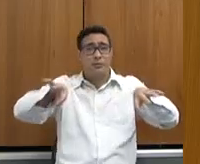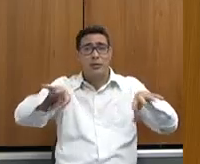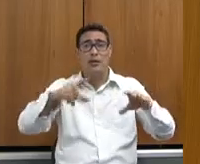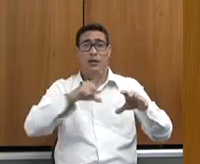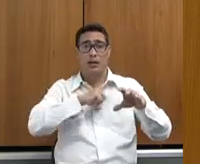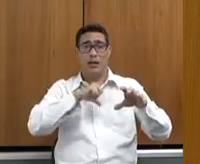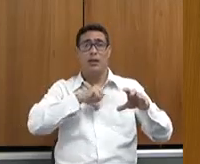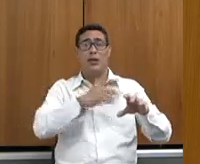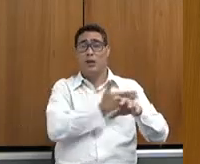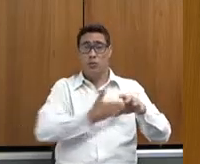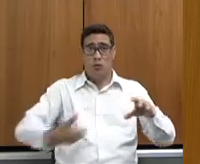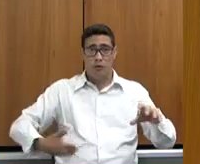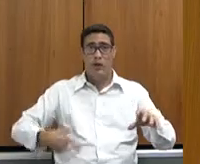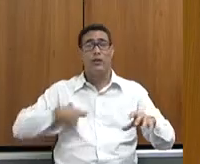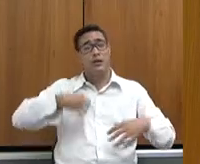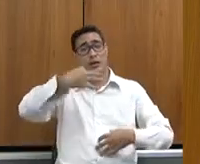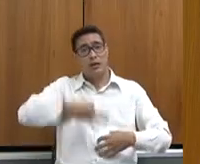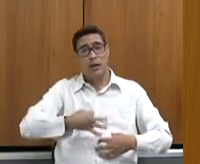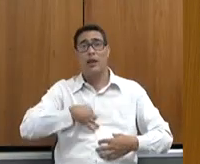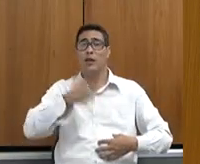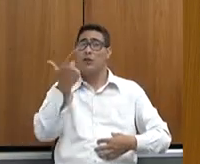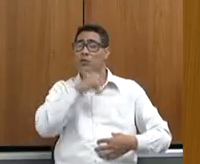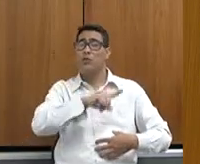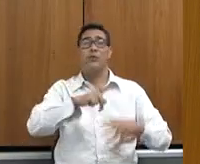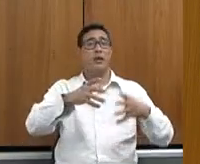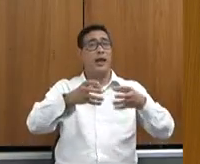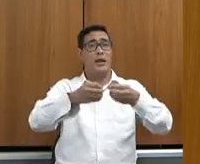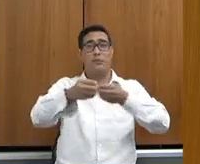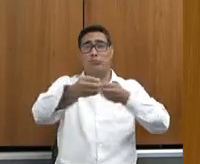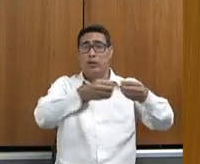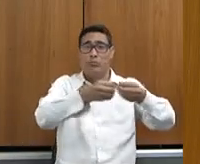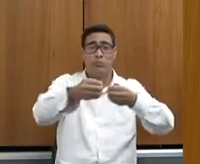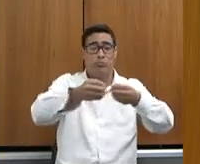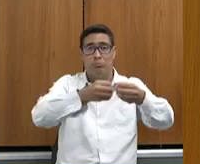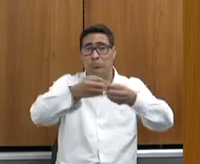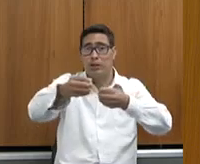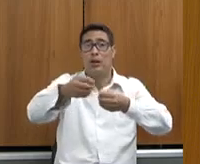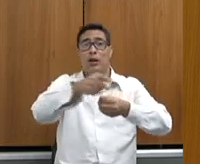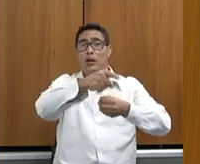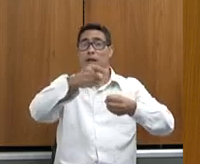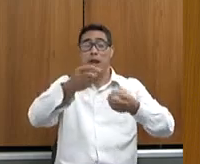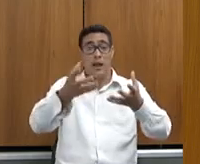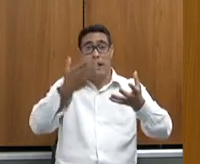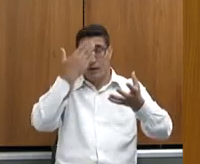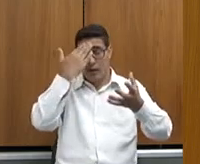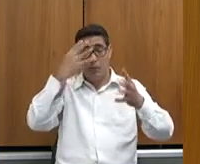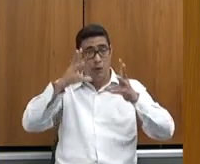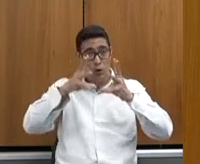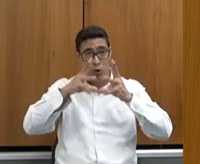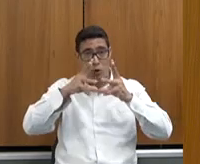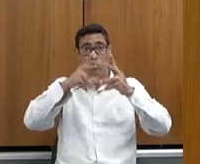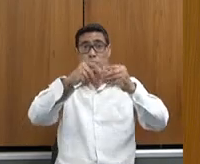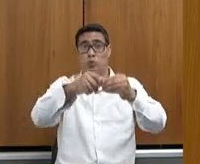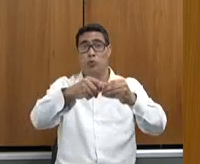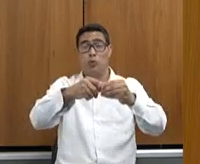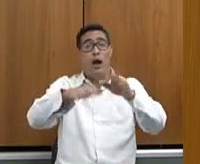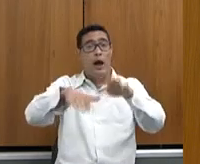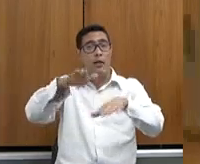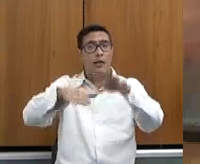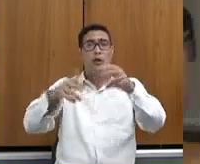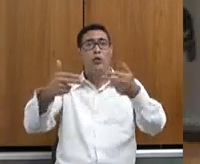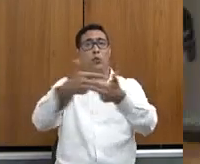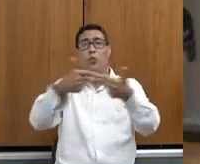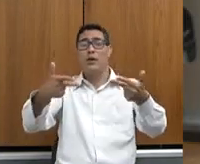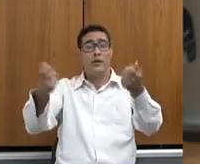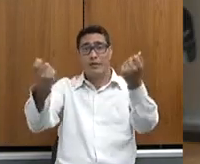certo é o governo que descentraliza, se você quiser saber de tudo, você acaba ficando sabendo de coisa que não tem necessidade, e